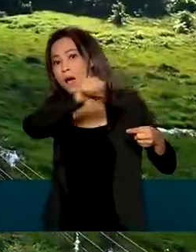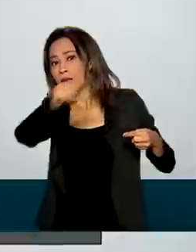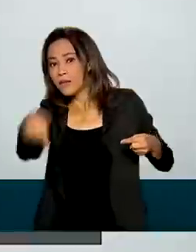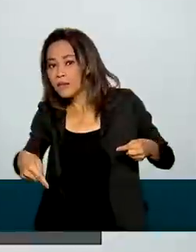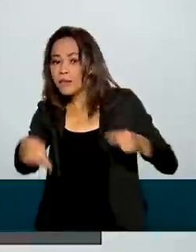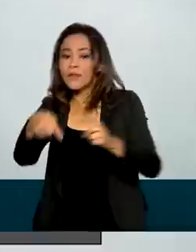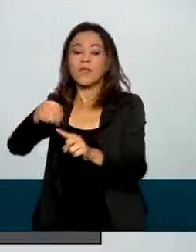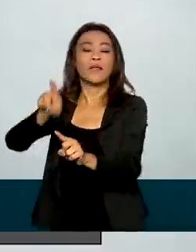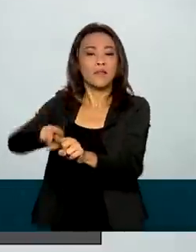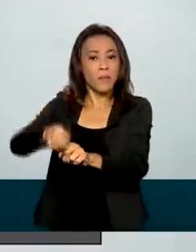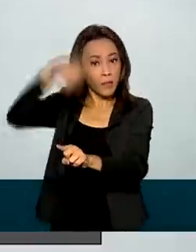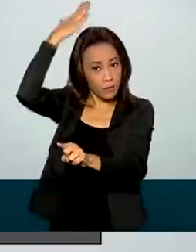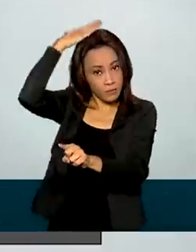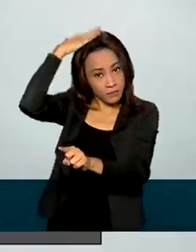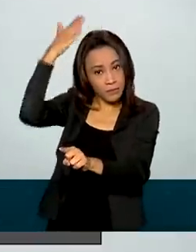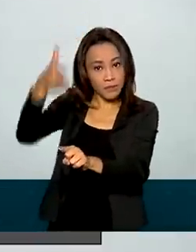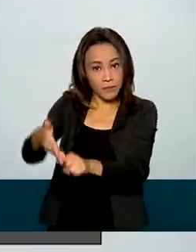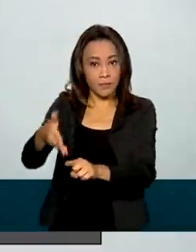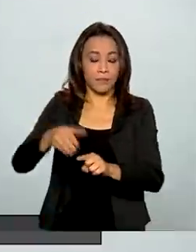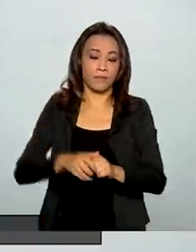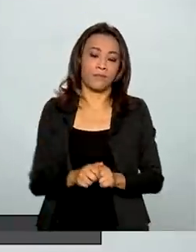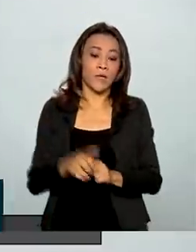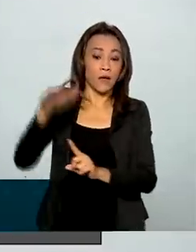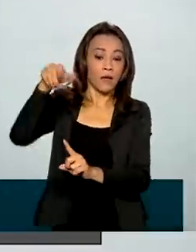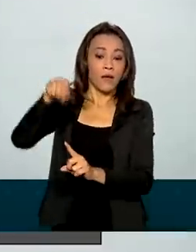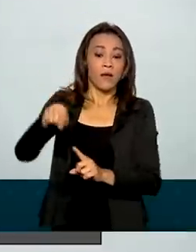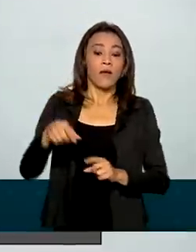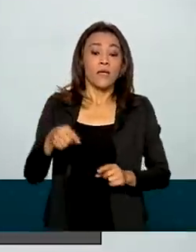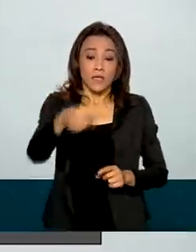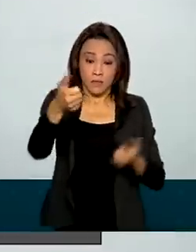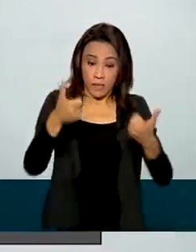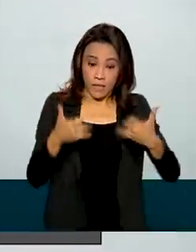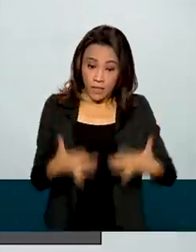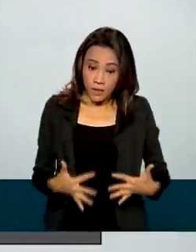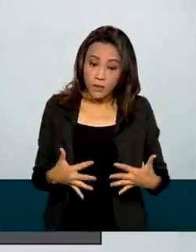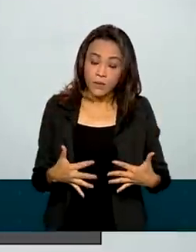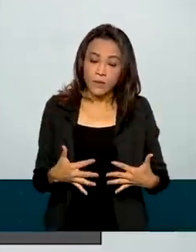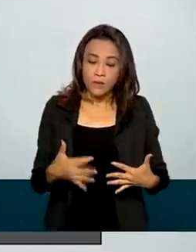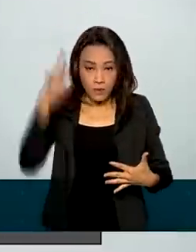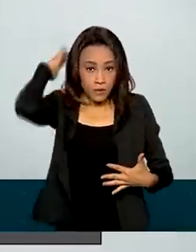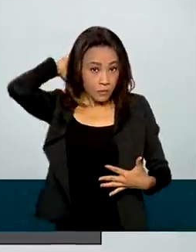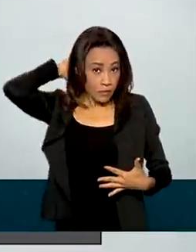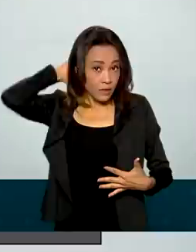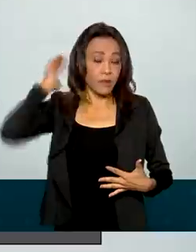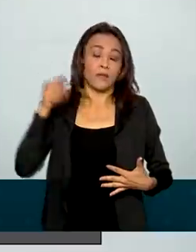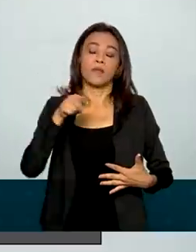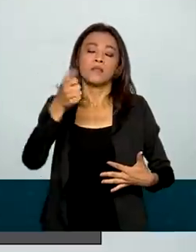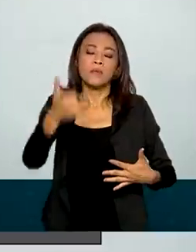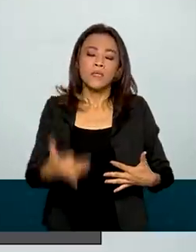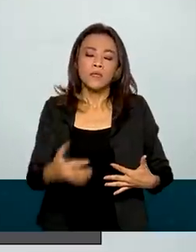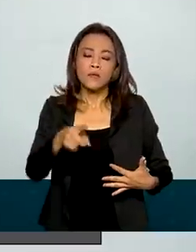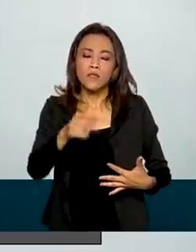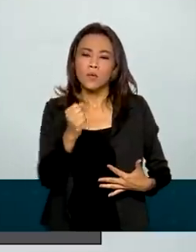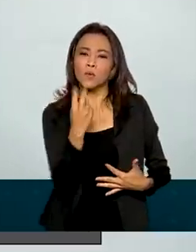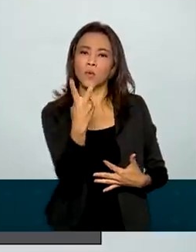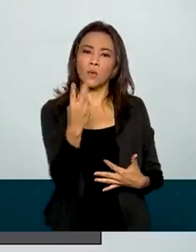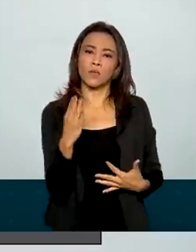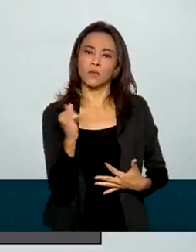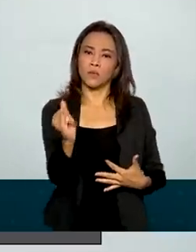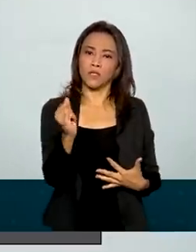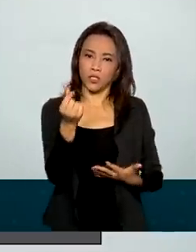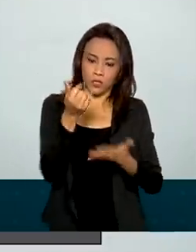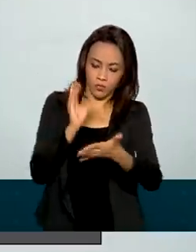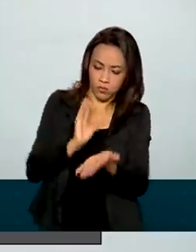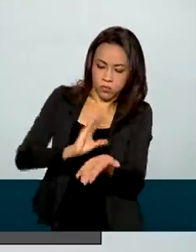no Pará. Ferrogrão vai ser o projeto mais transformador do Brasil. A gente está falando de uma ferrovia que vai ligar a Sinop e a Miritituba, são 12 bilhões de investimentos.